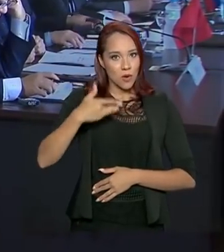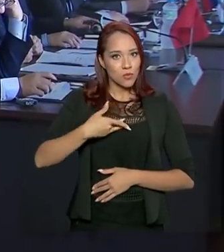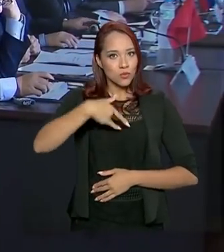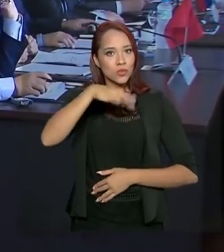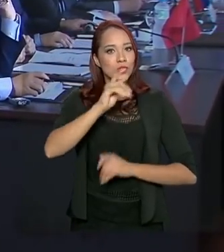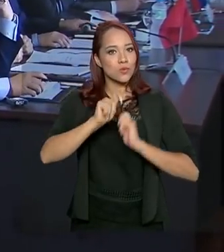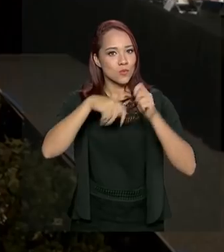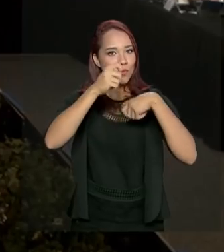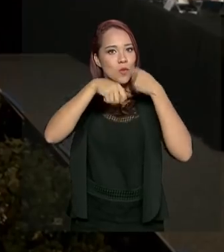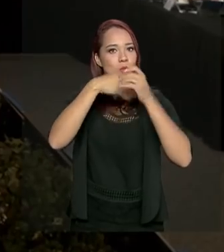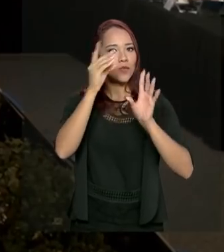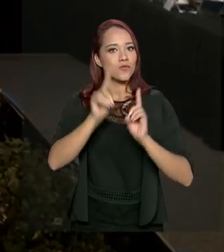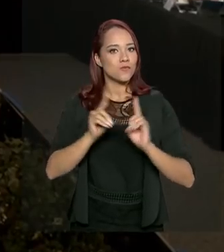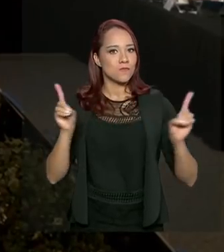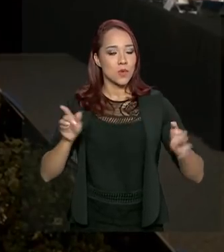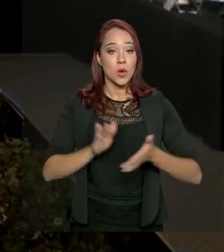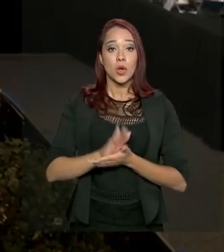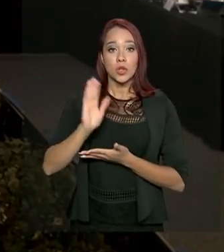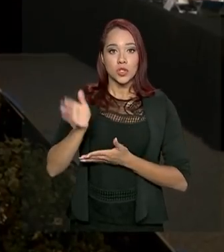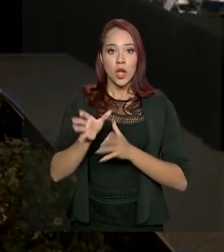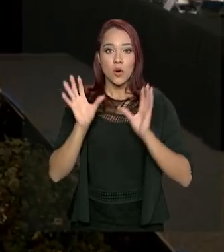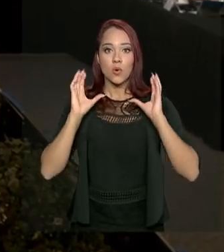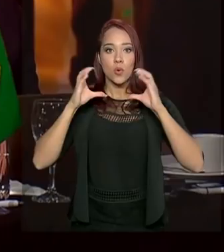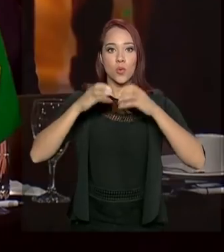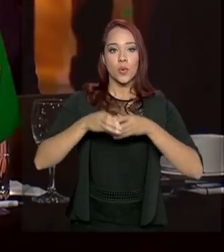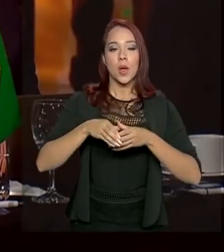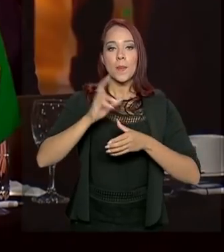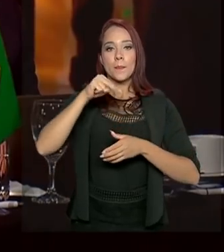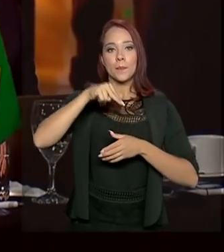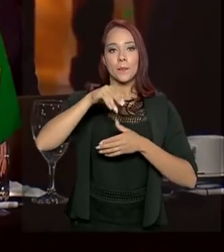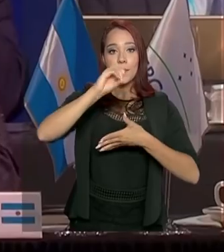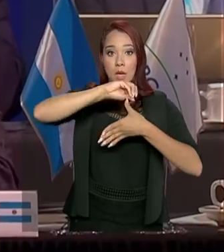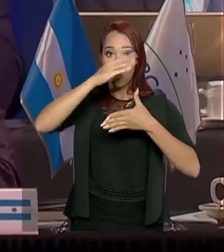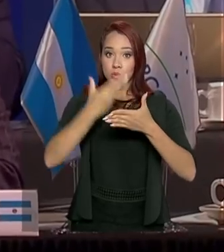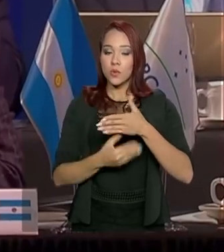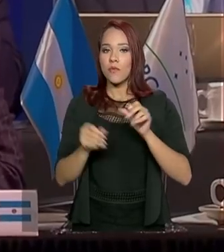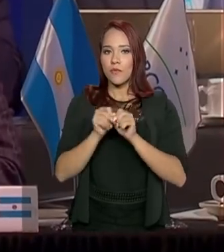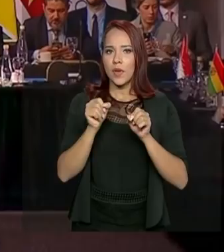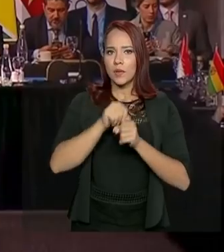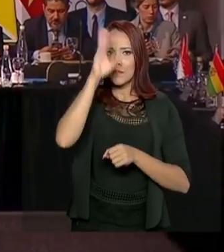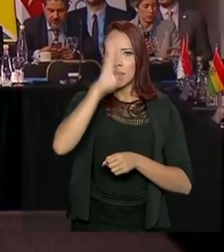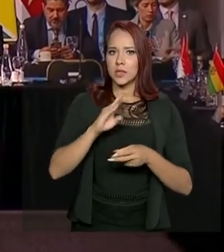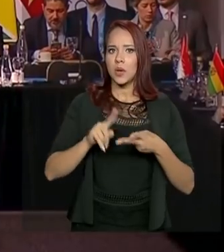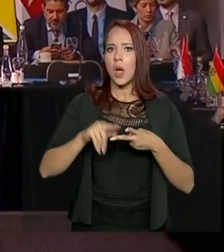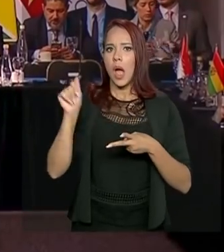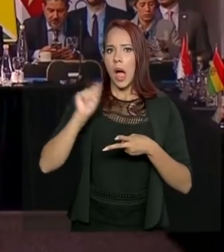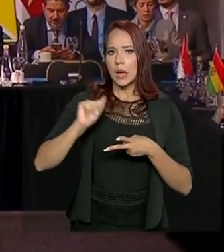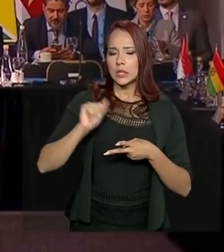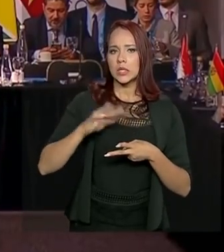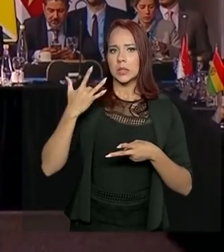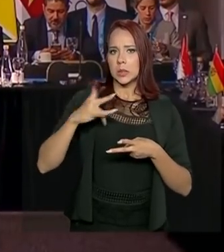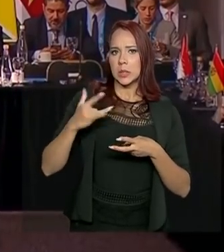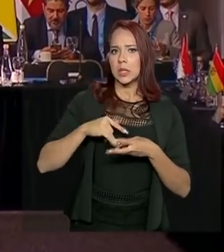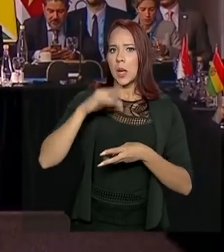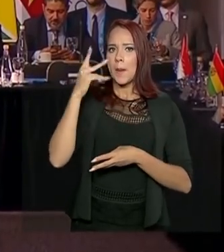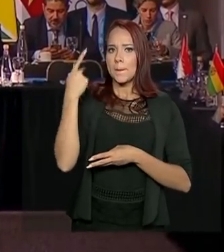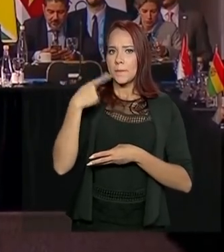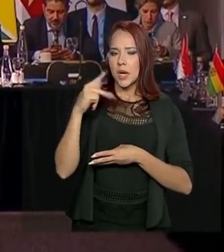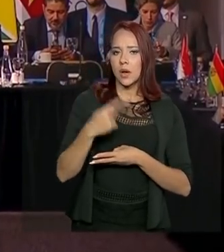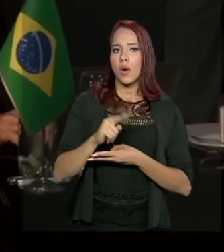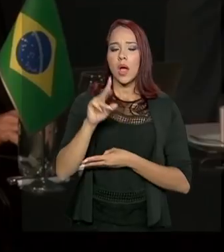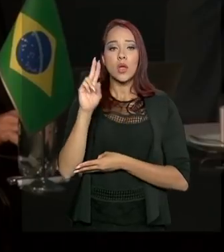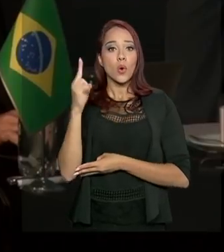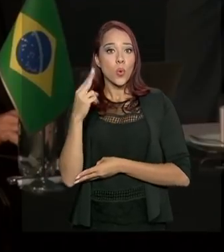economia digital. Já a cúpula do Mercosul, bloco formado por Brasil, Argentina, Paraguai e Uruguai, mais os países